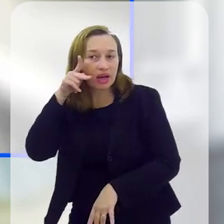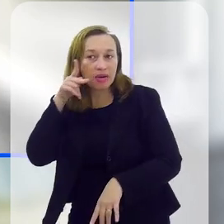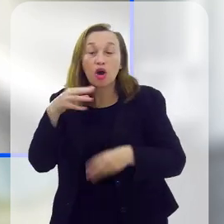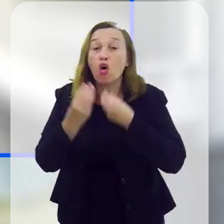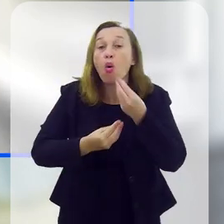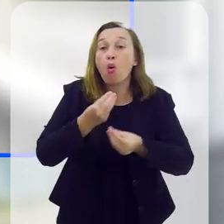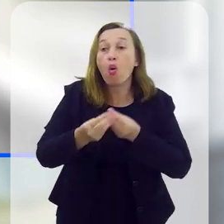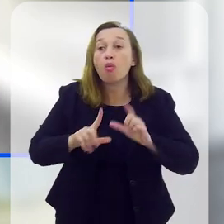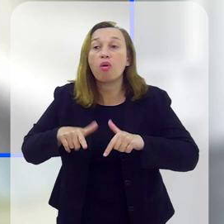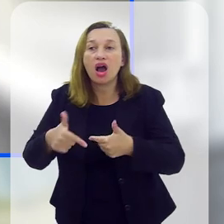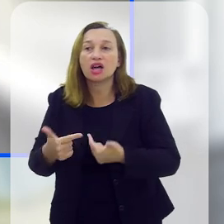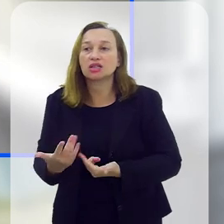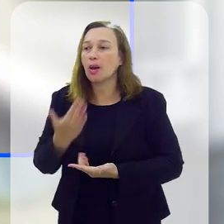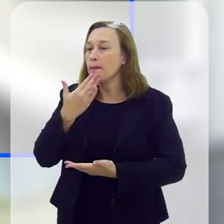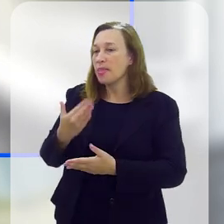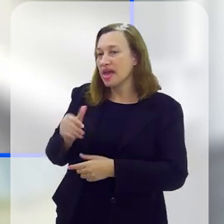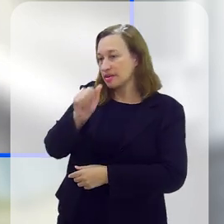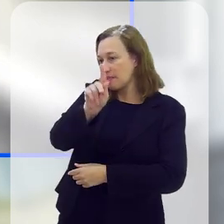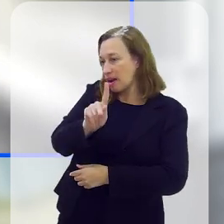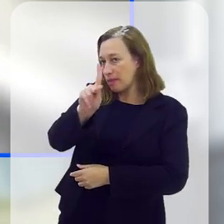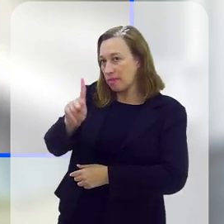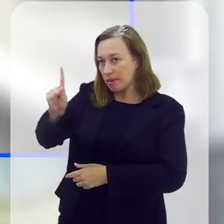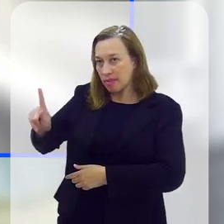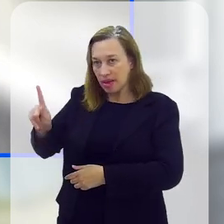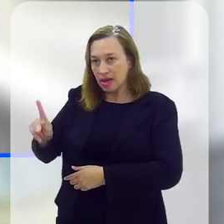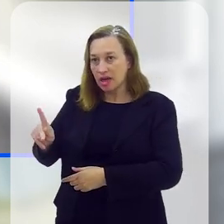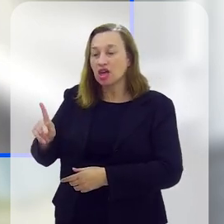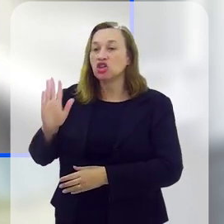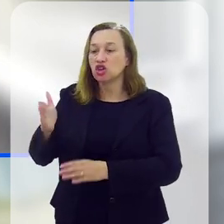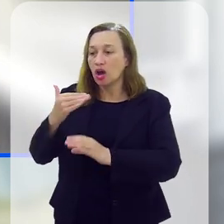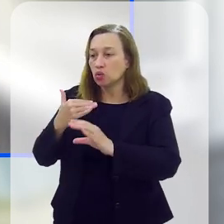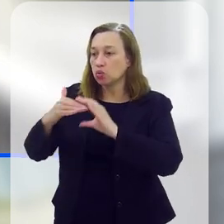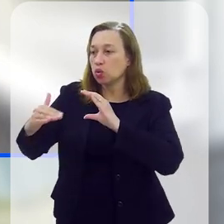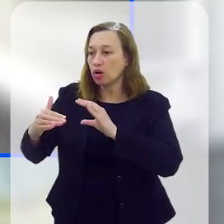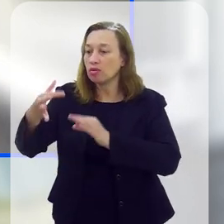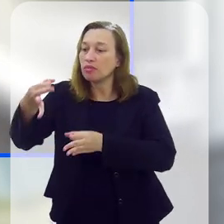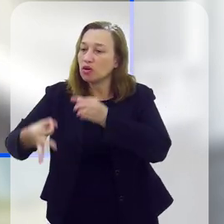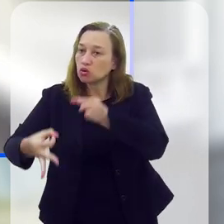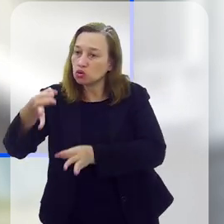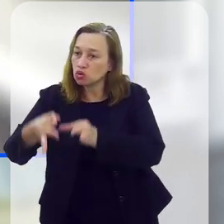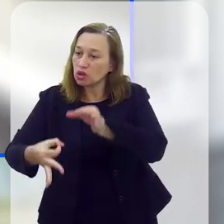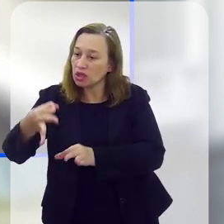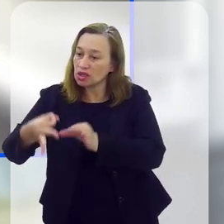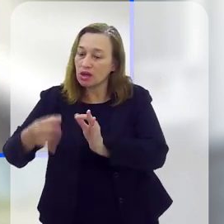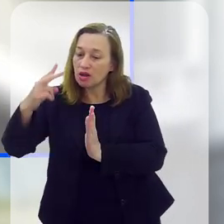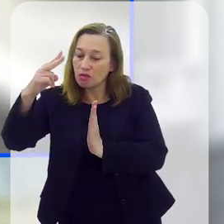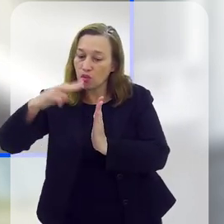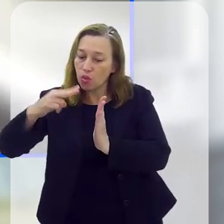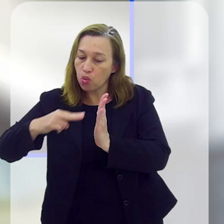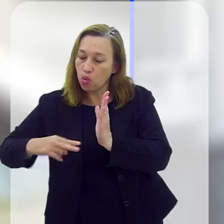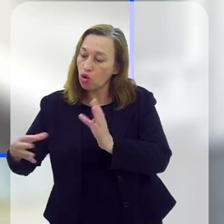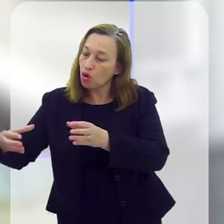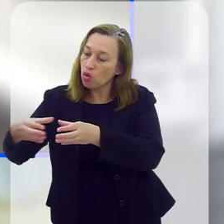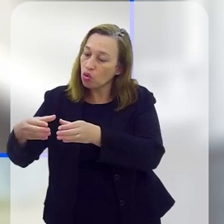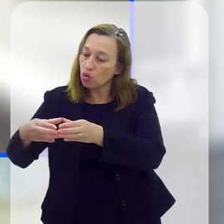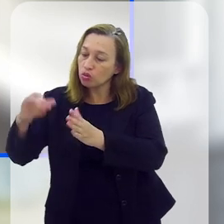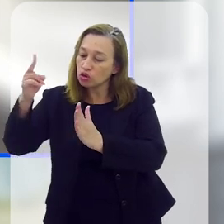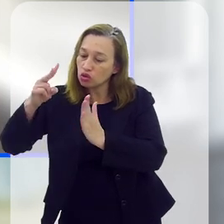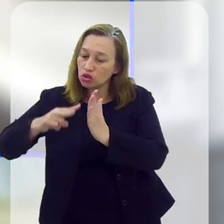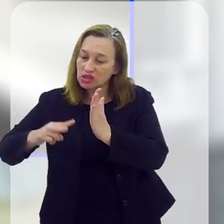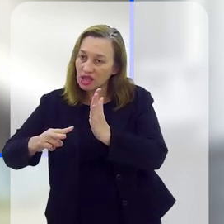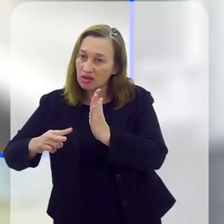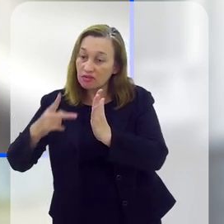Paraíba. E como que funciona? A vítima pede pelo aplicativo, já consegue remeter para o juizado ou vara criminal competente, e a equipe